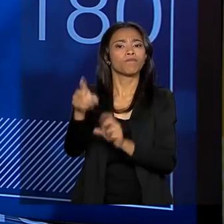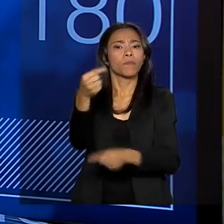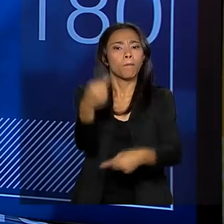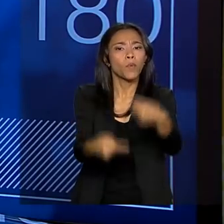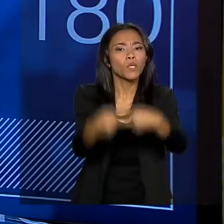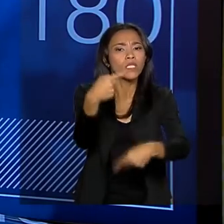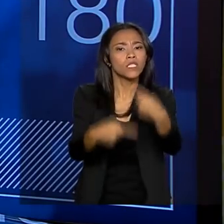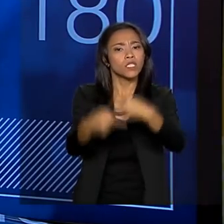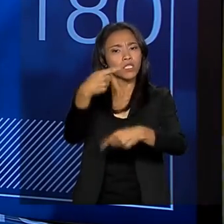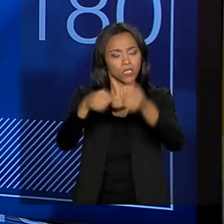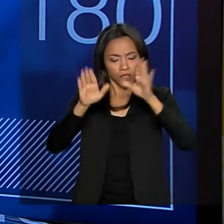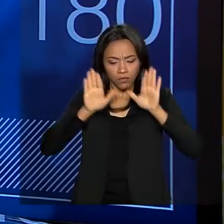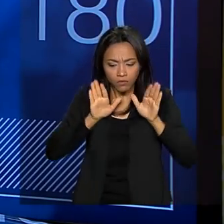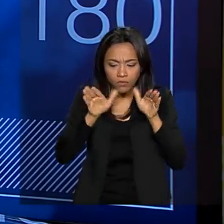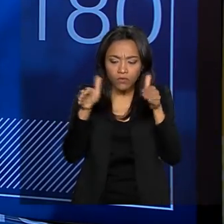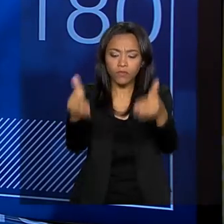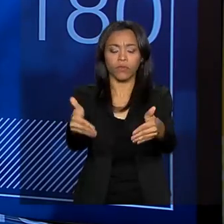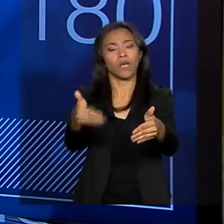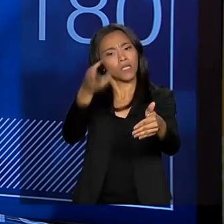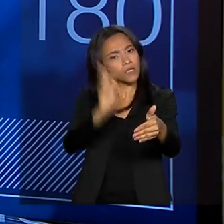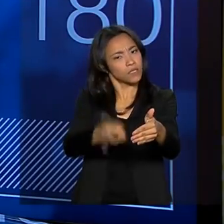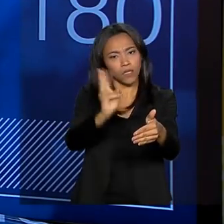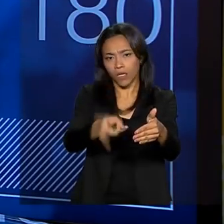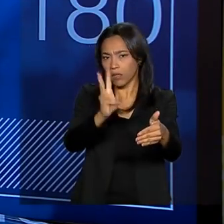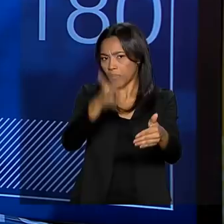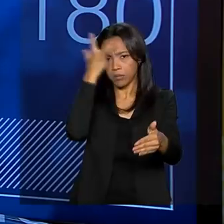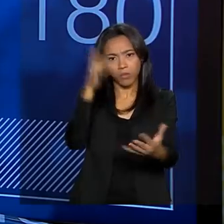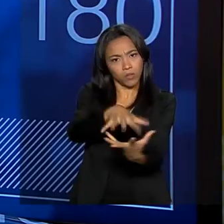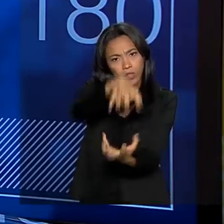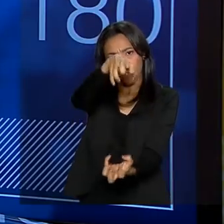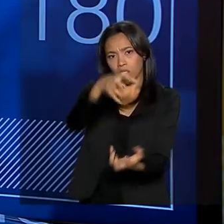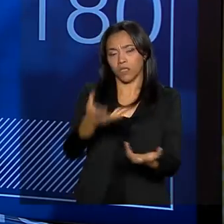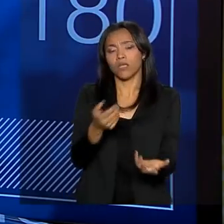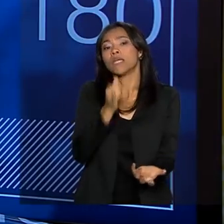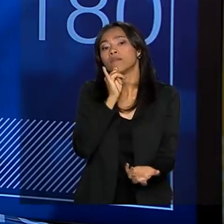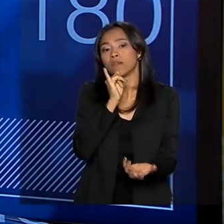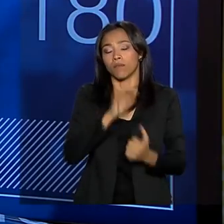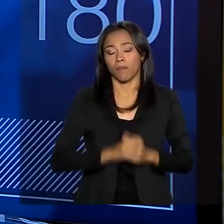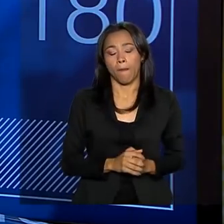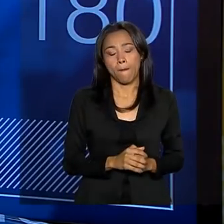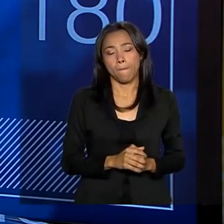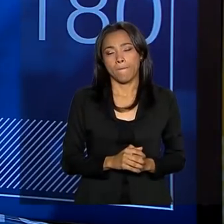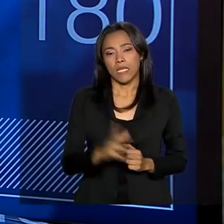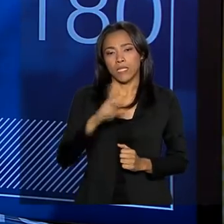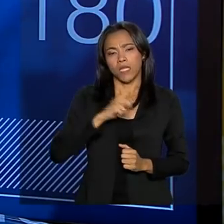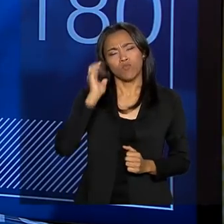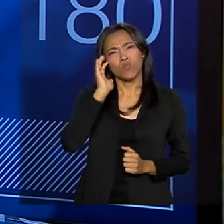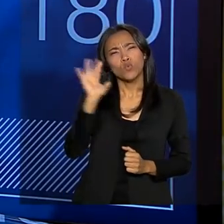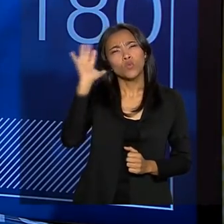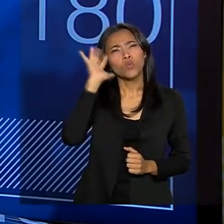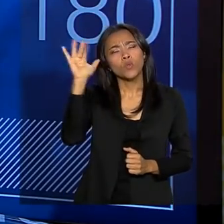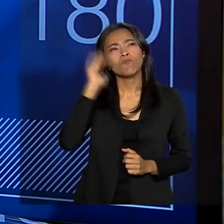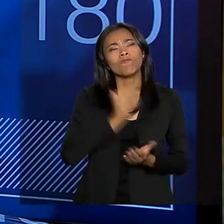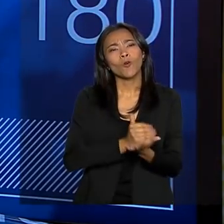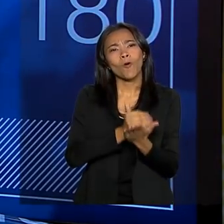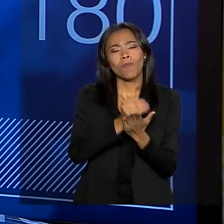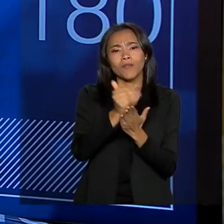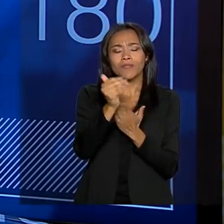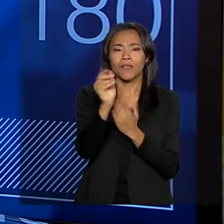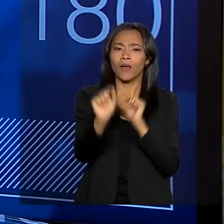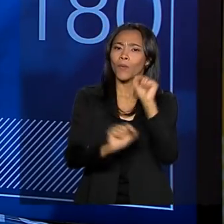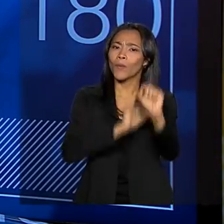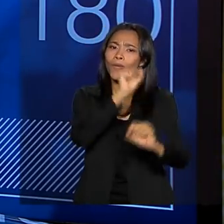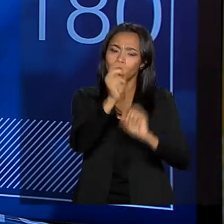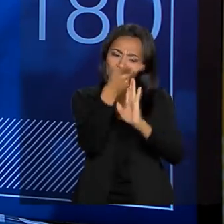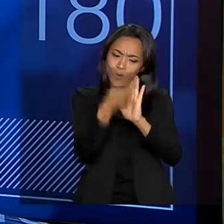de políticas públicas permanentes para os idosos. Por exemplo, nós temos um sonho de começar, dar um início a um